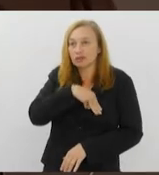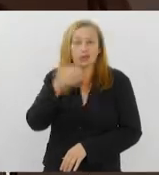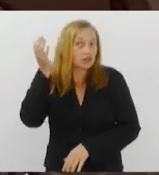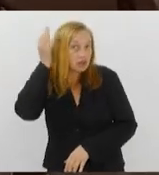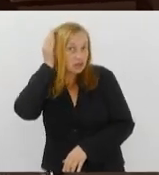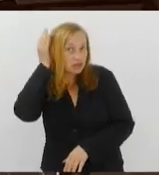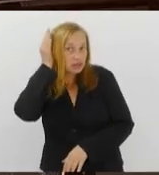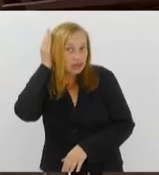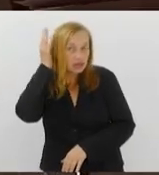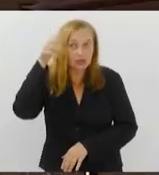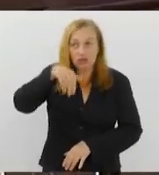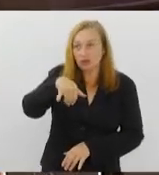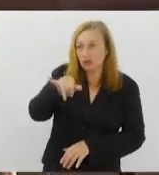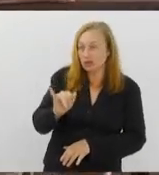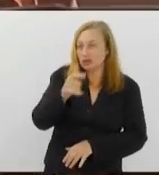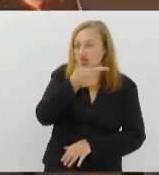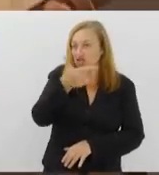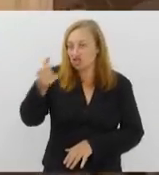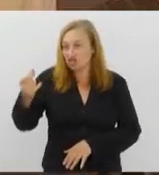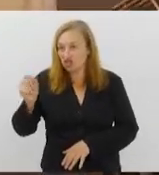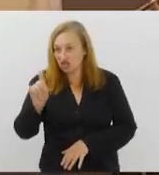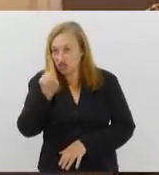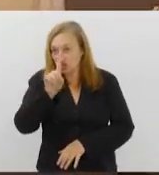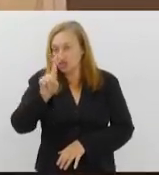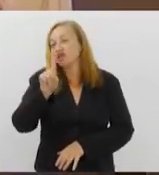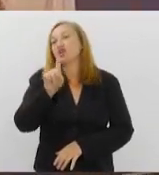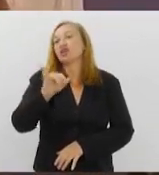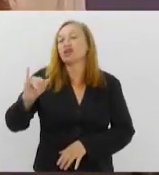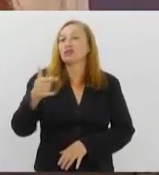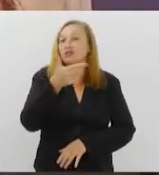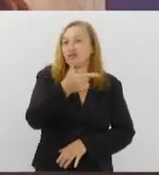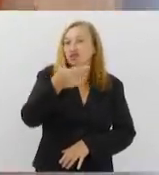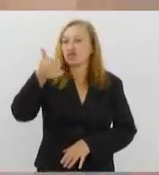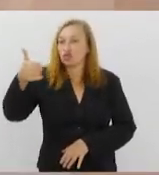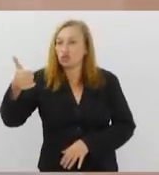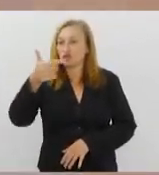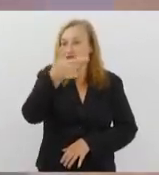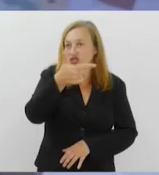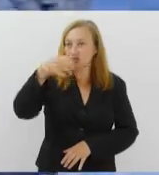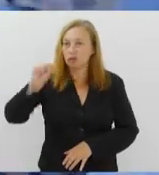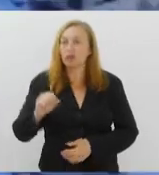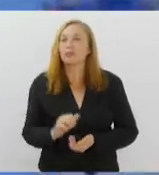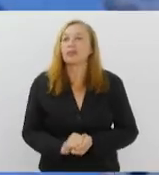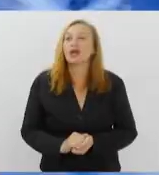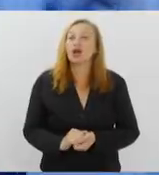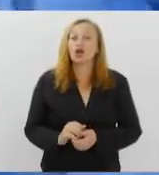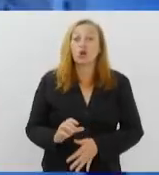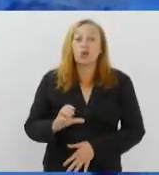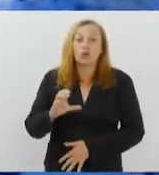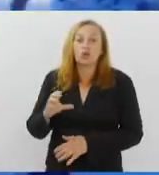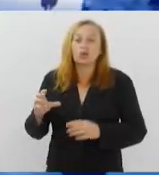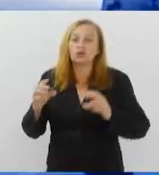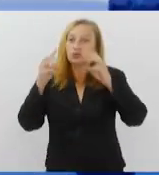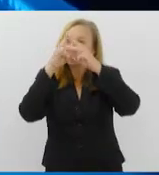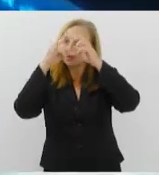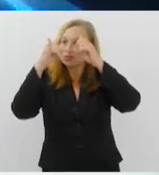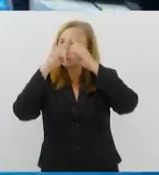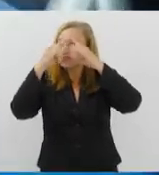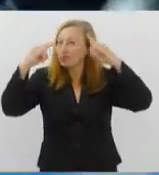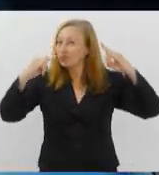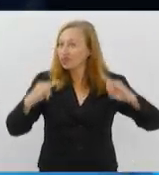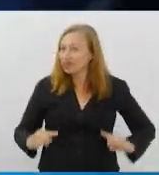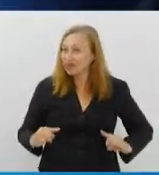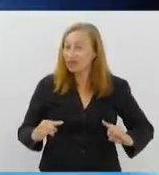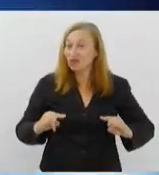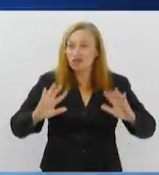Iguaçu no dia 21 e até o Sesc de São Gonçalo dia 28. O Cirque de Solé está de volta ao Brasil com um show inédito